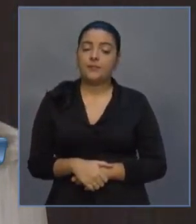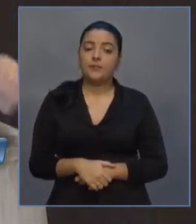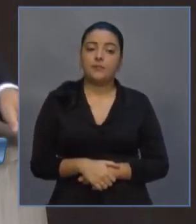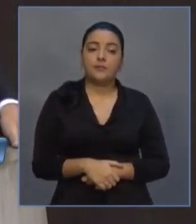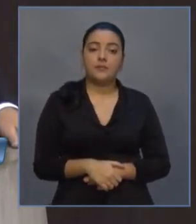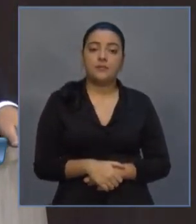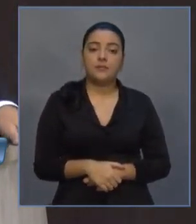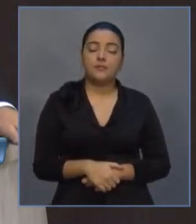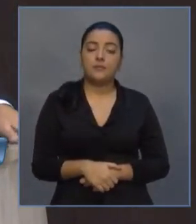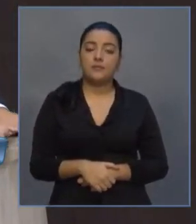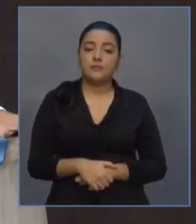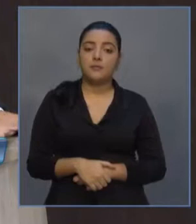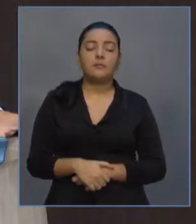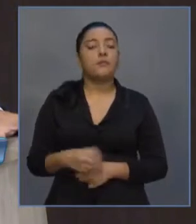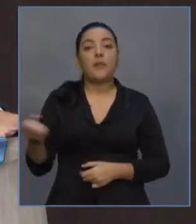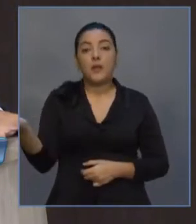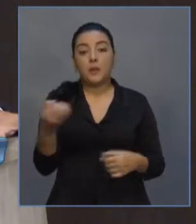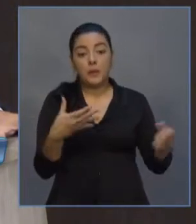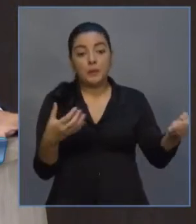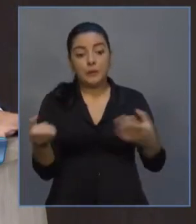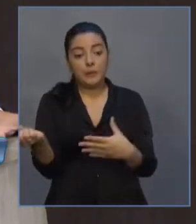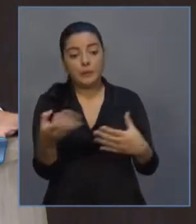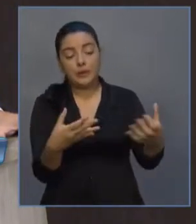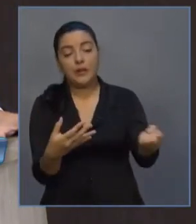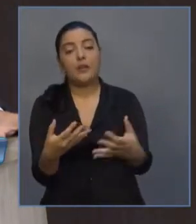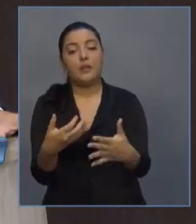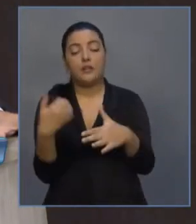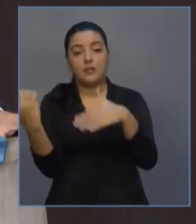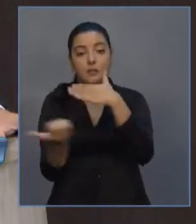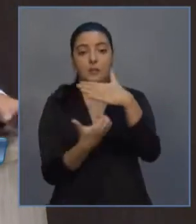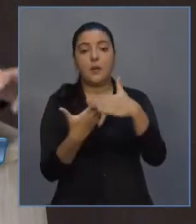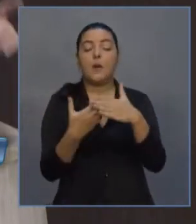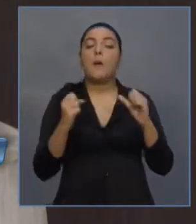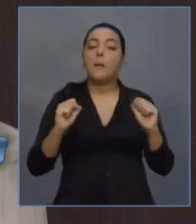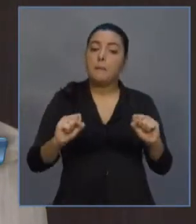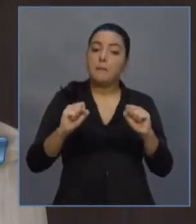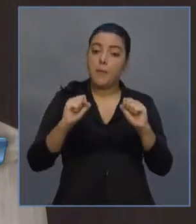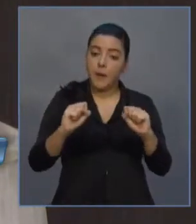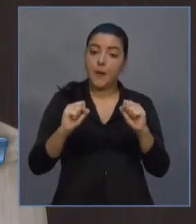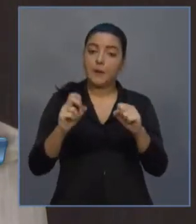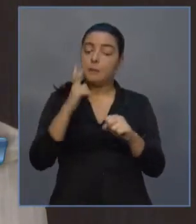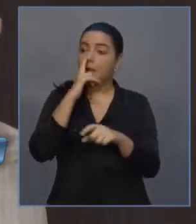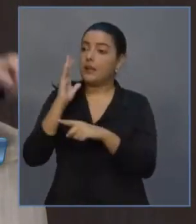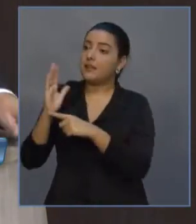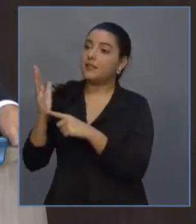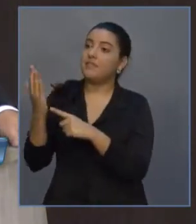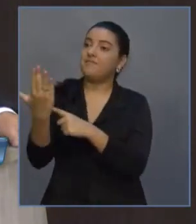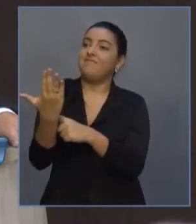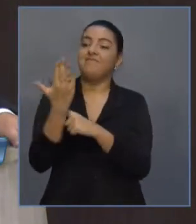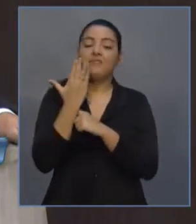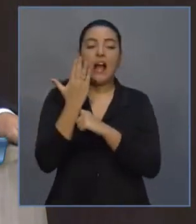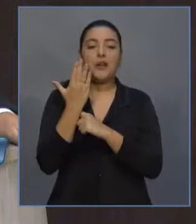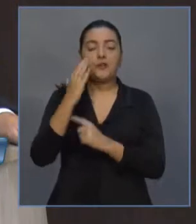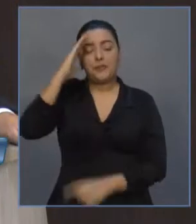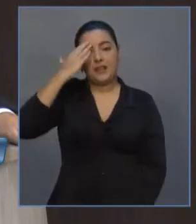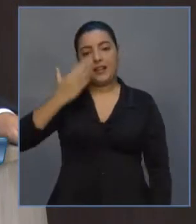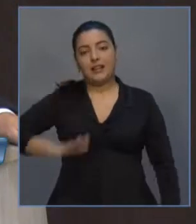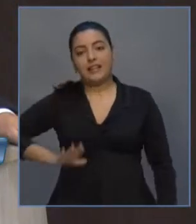incidando subvenções a novas empresas, isso poderia ser alardeado em favor do candidato à reeleição.